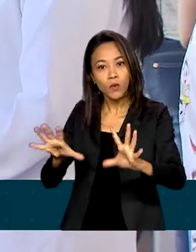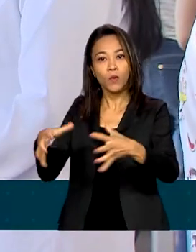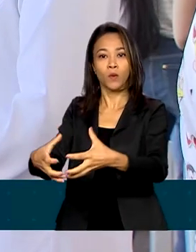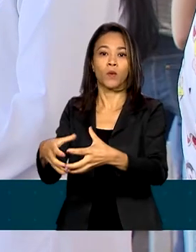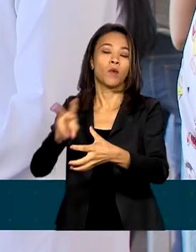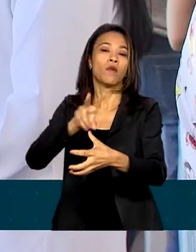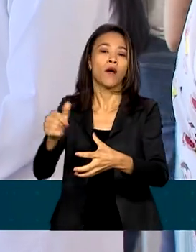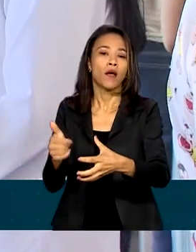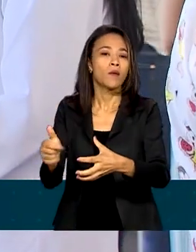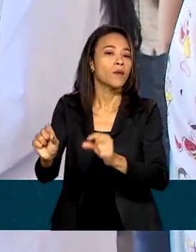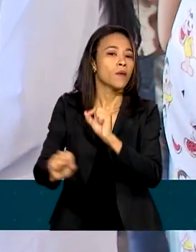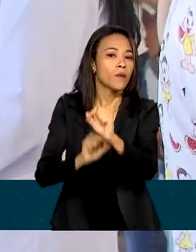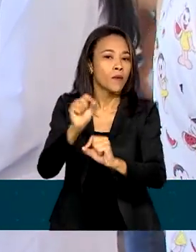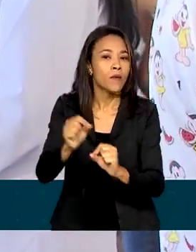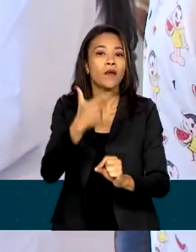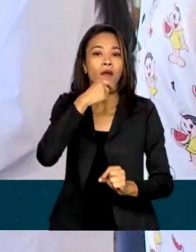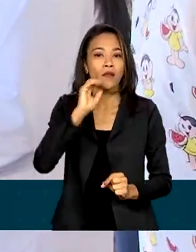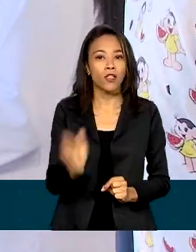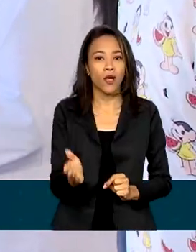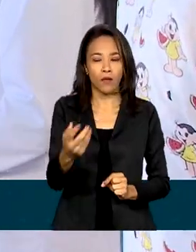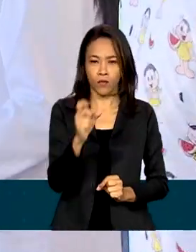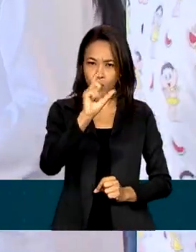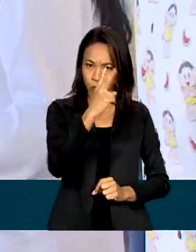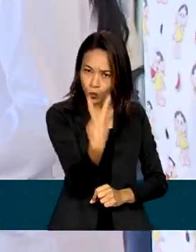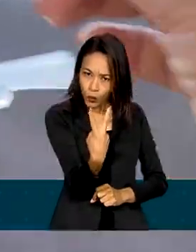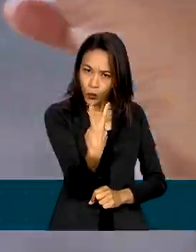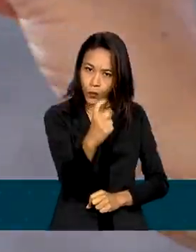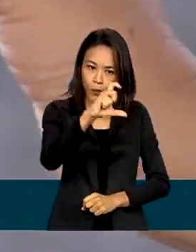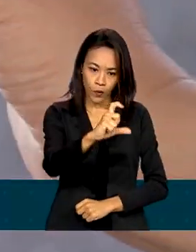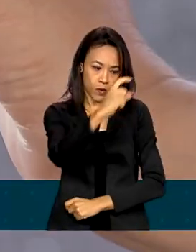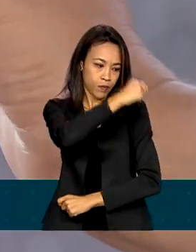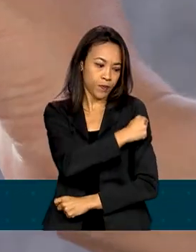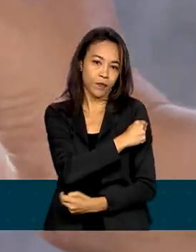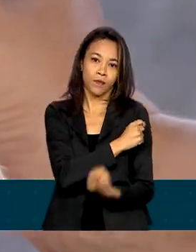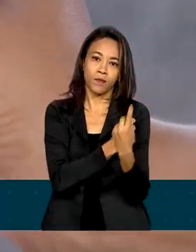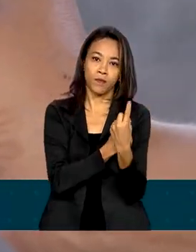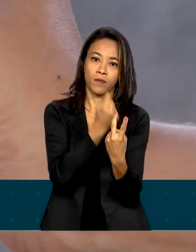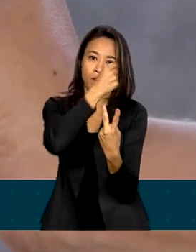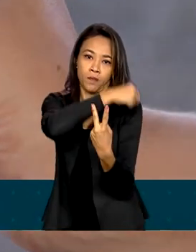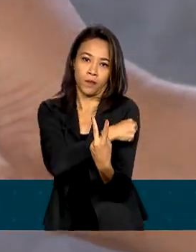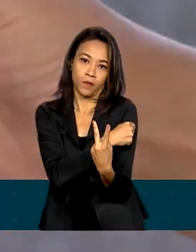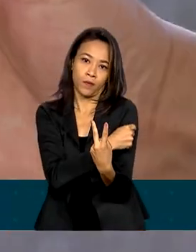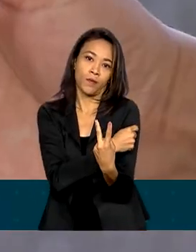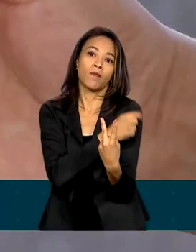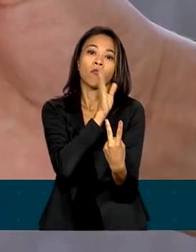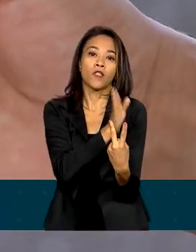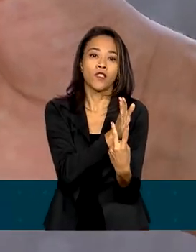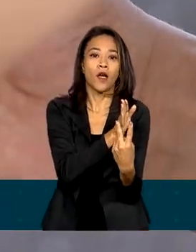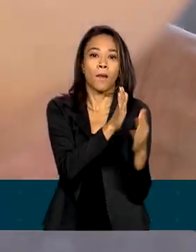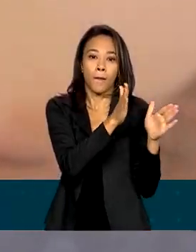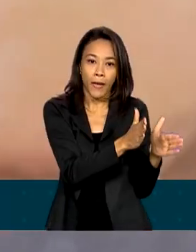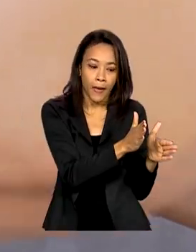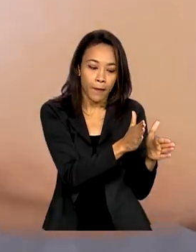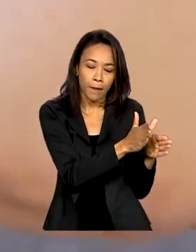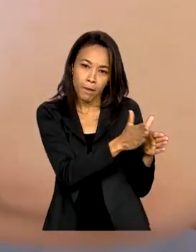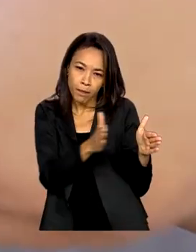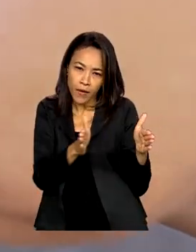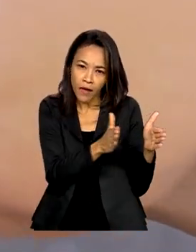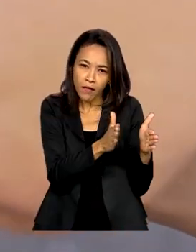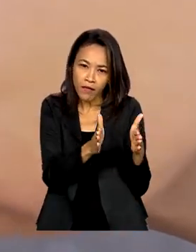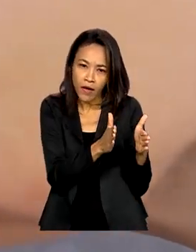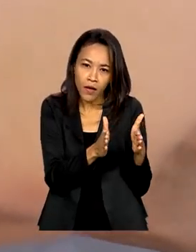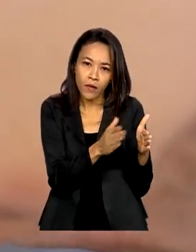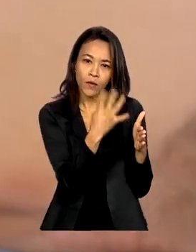o reforço quem já recebeu pelo menos duas doses de vacinas monovalentes como esquema primário, com intervalo mínimo